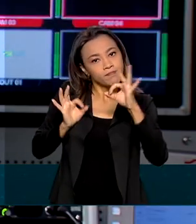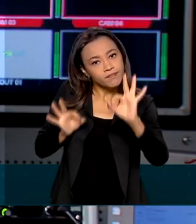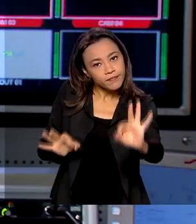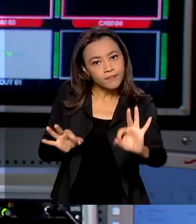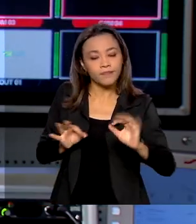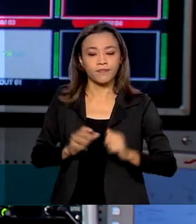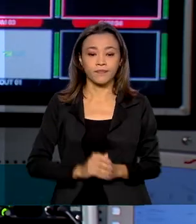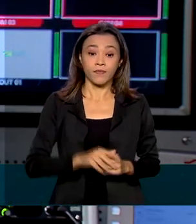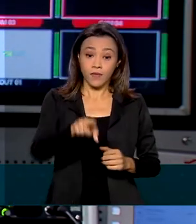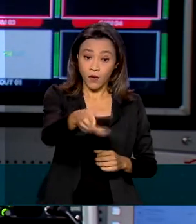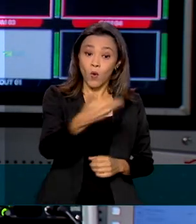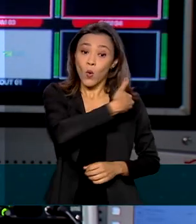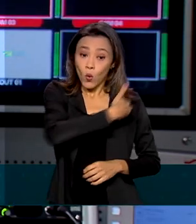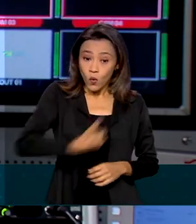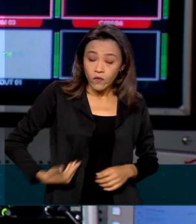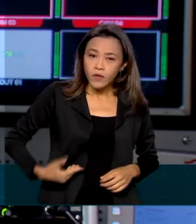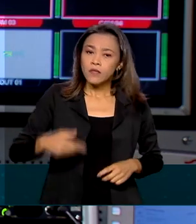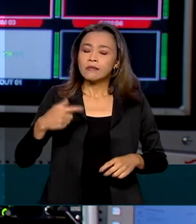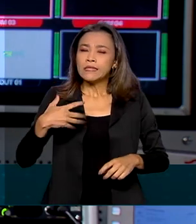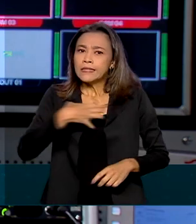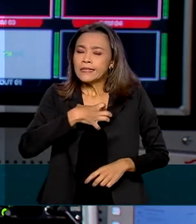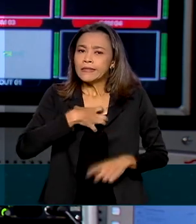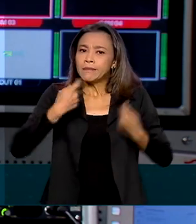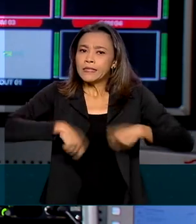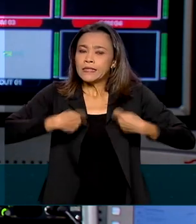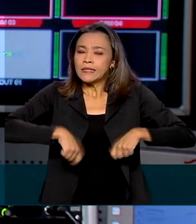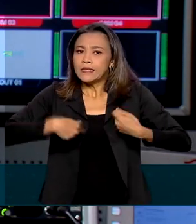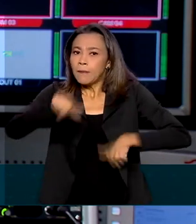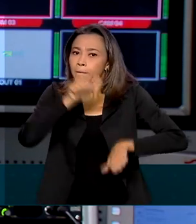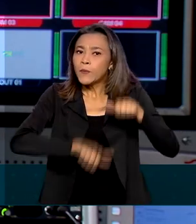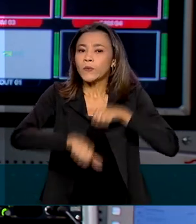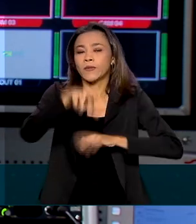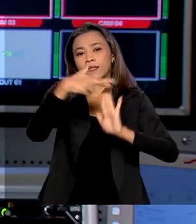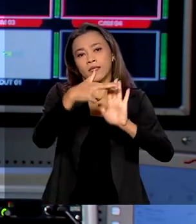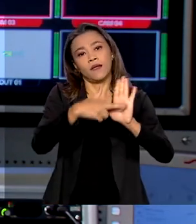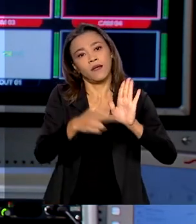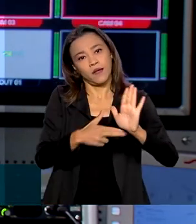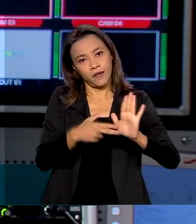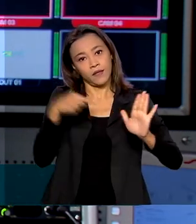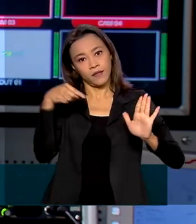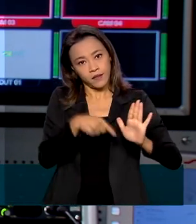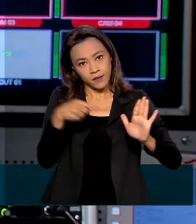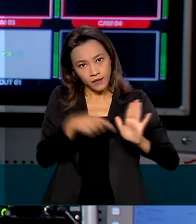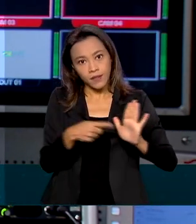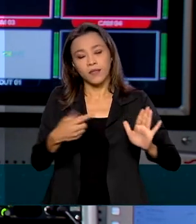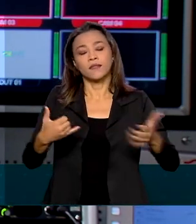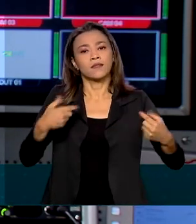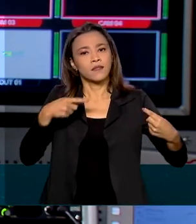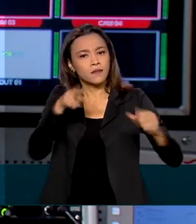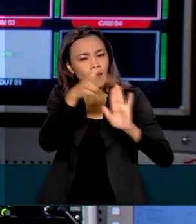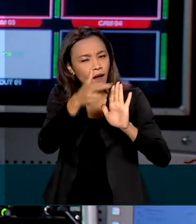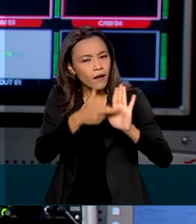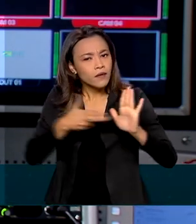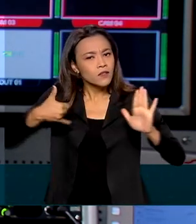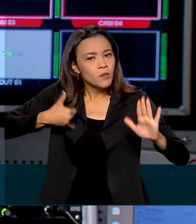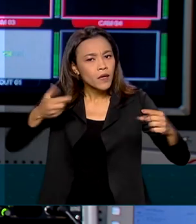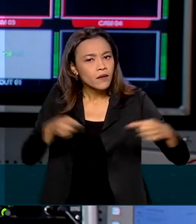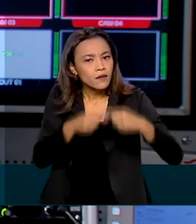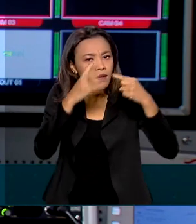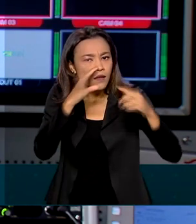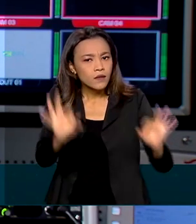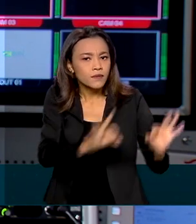governo sentiu a necessidade de atualizar a classificação indicativa e para isso quer contar com a ajuda da sociedade.